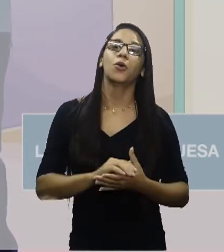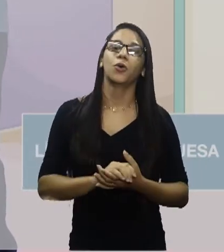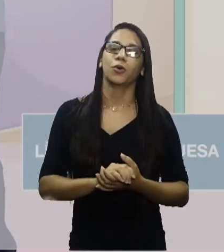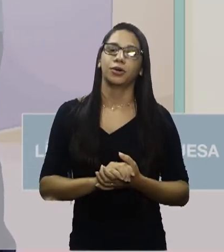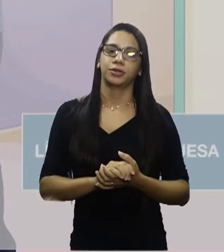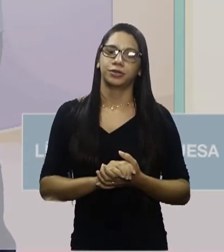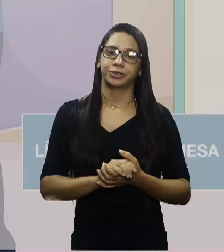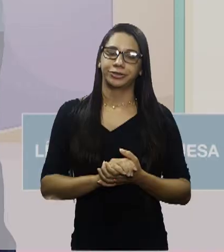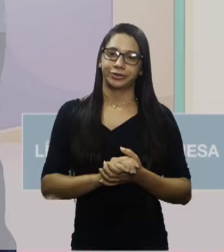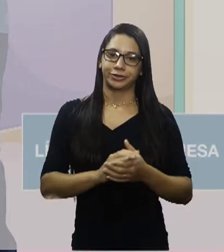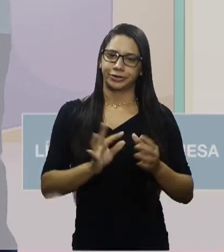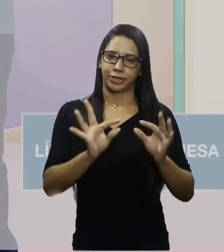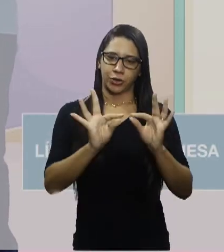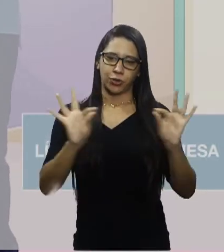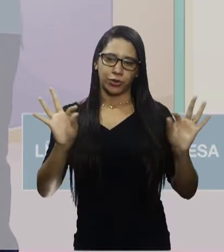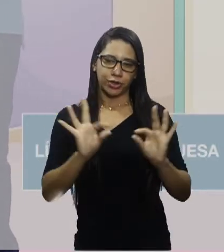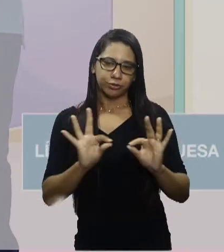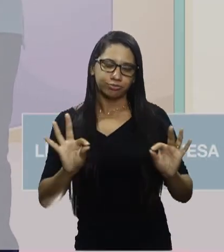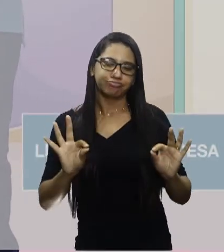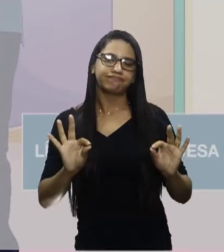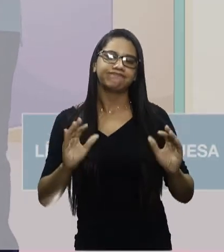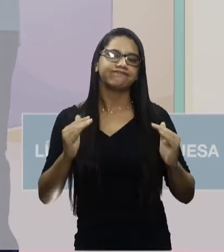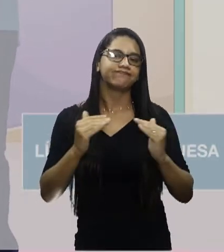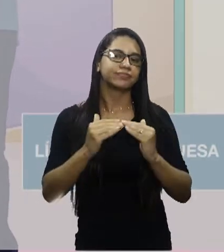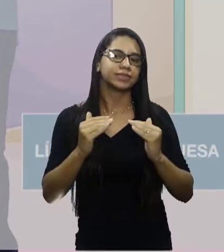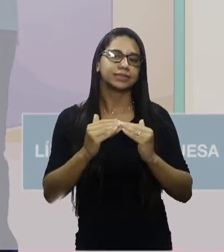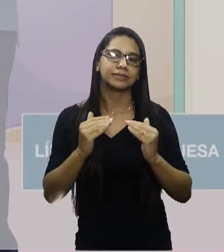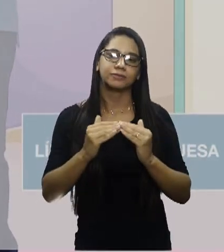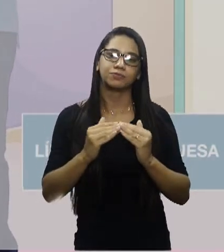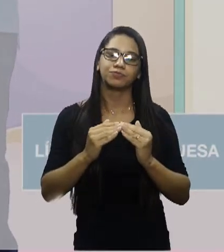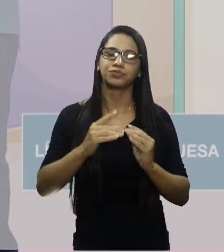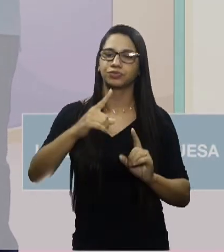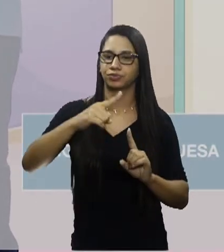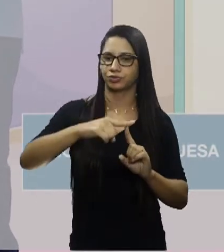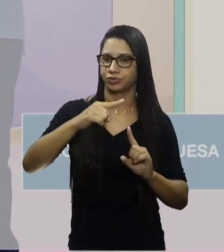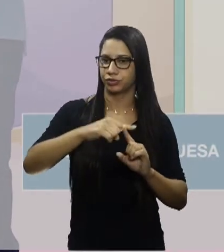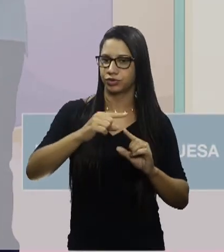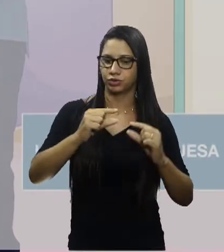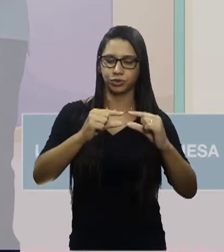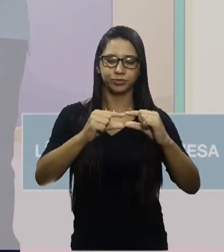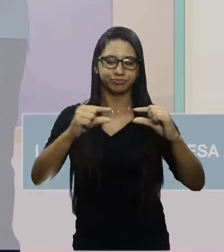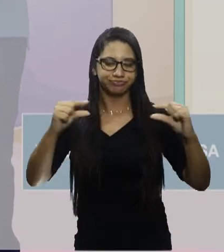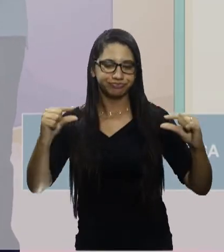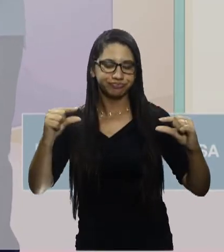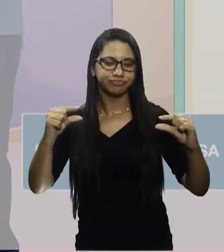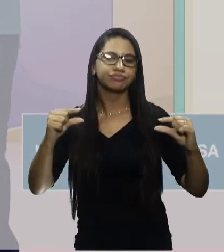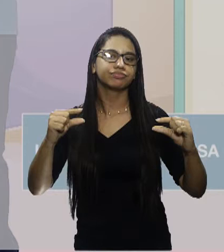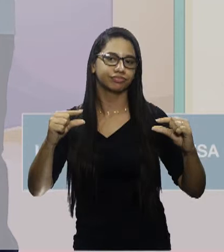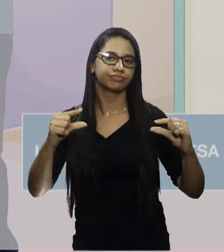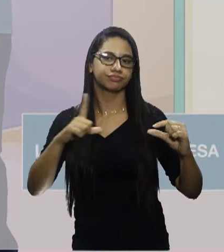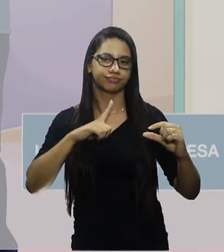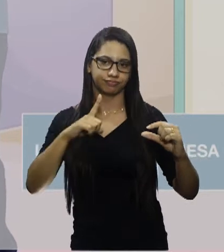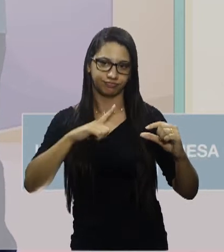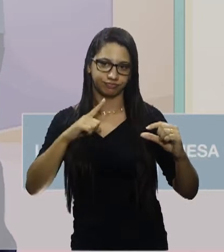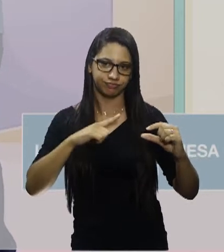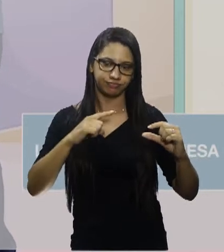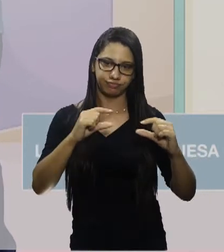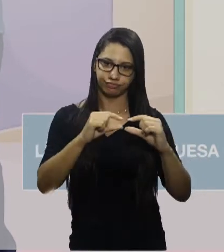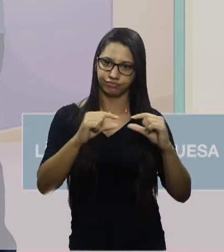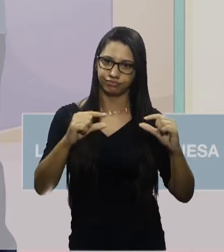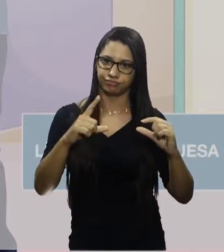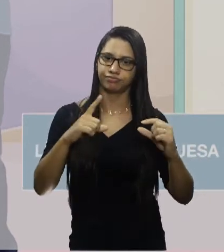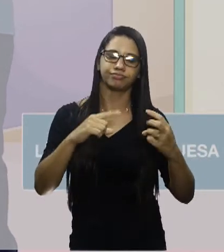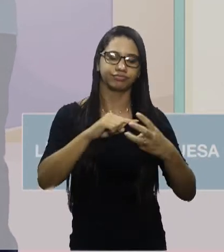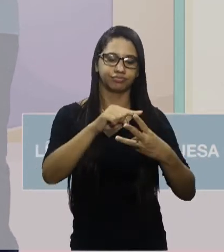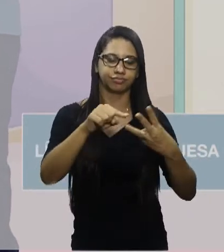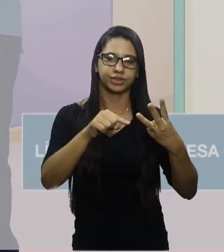o período é classificado de acordo com os tipos de orações que o compõem. Esse período possui